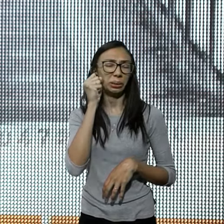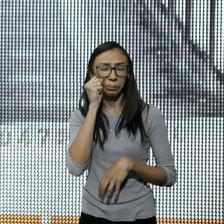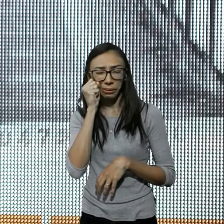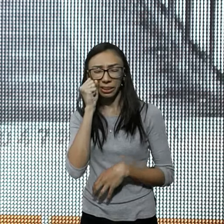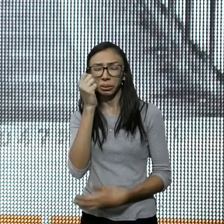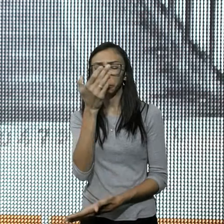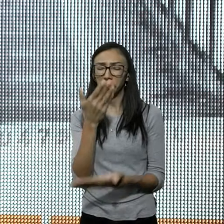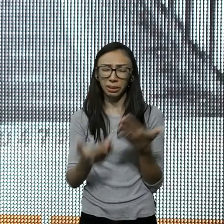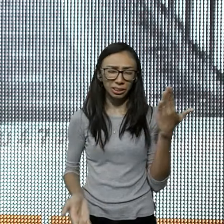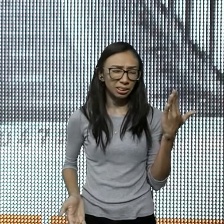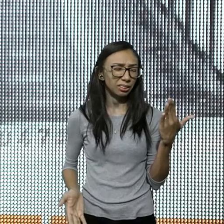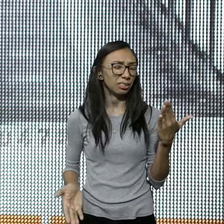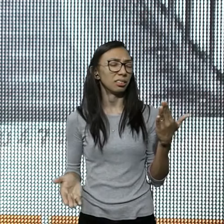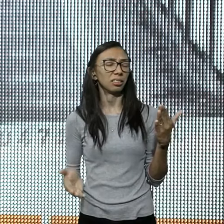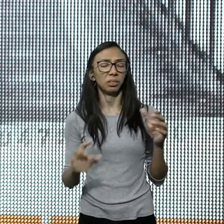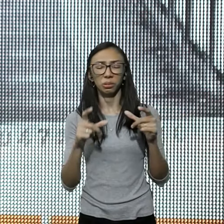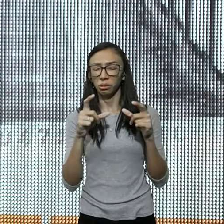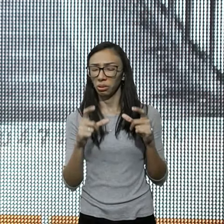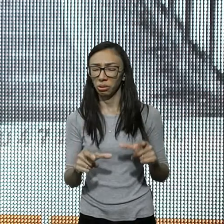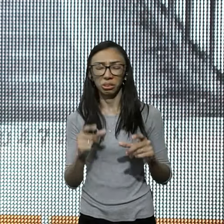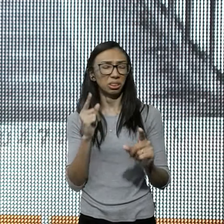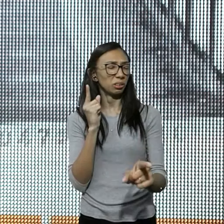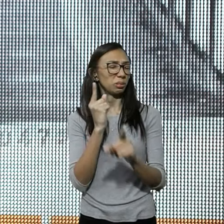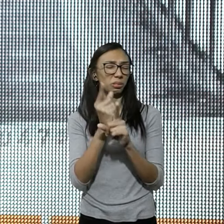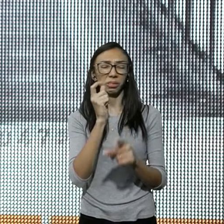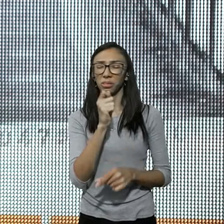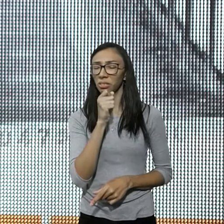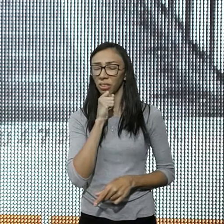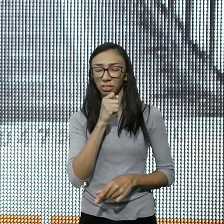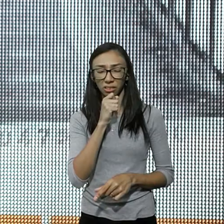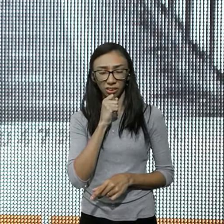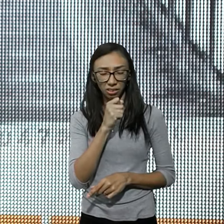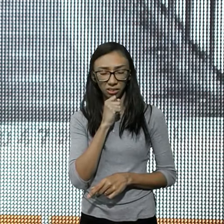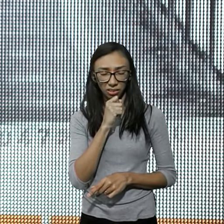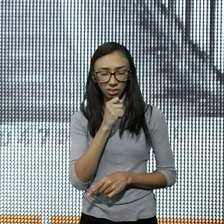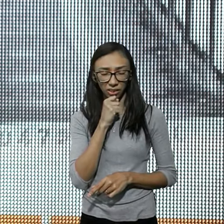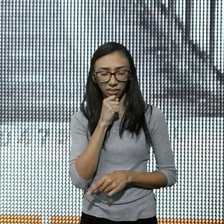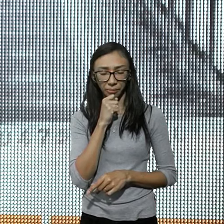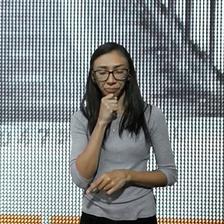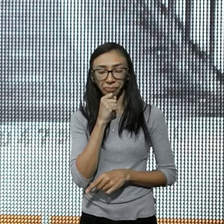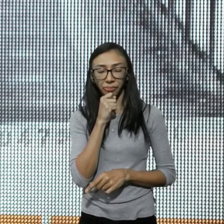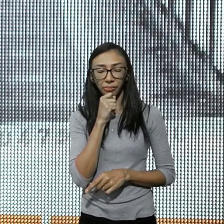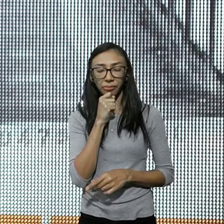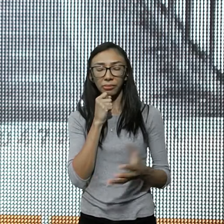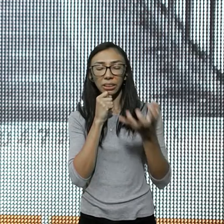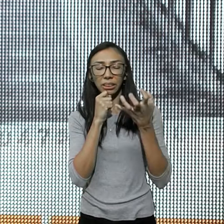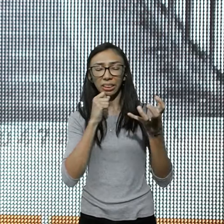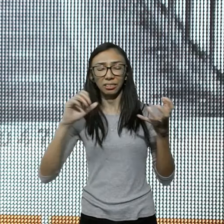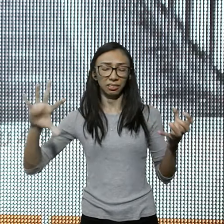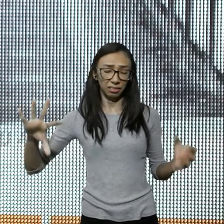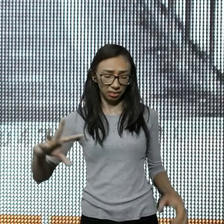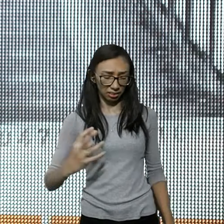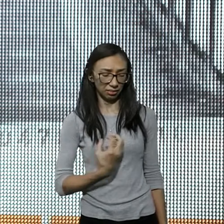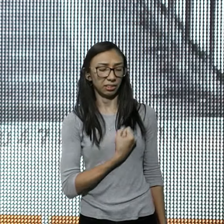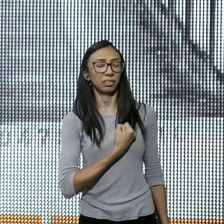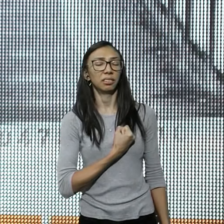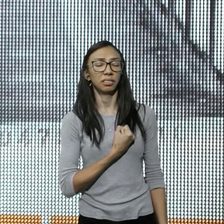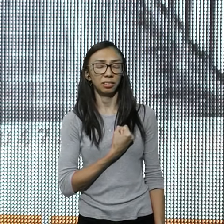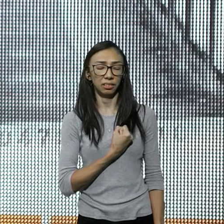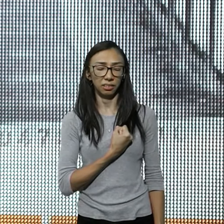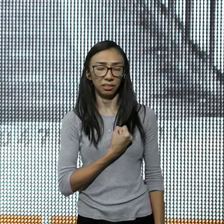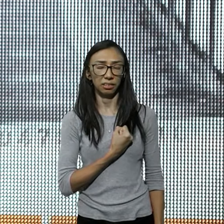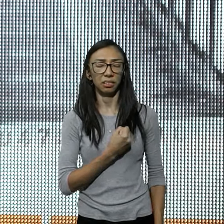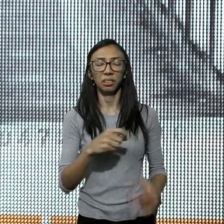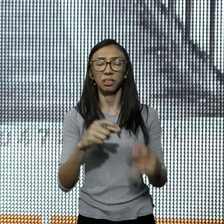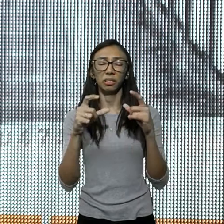perdido, sem encontrar um lugar de pouso, andando em busca, de uma salvação, não importa,